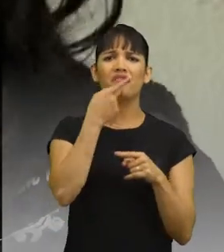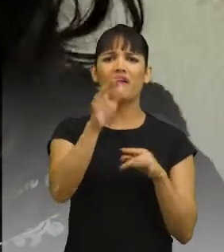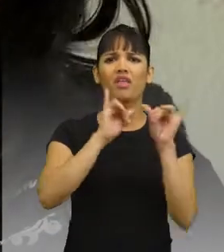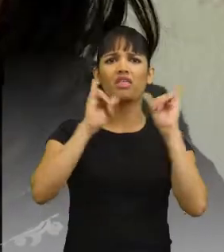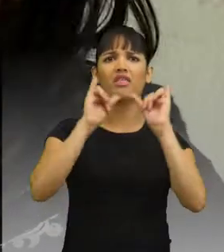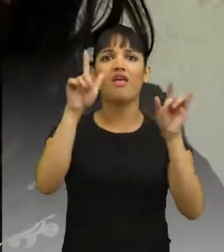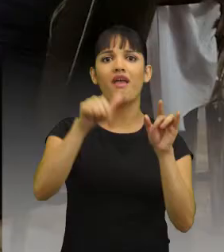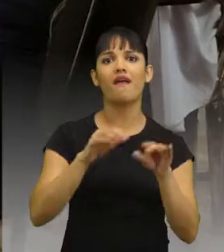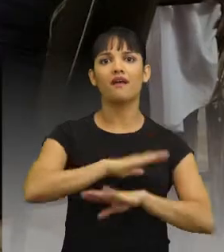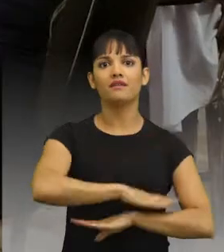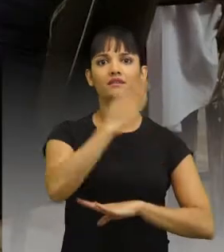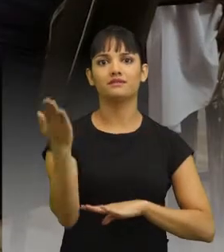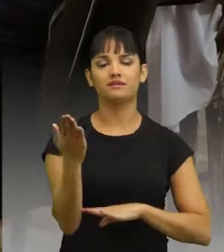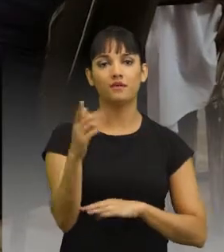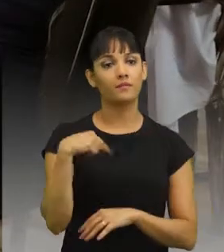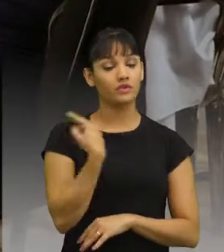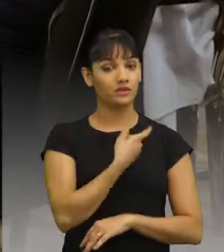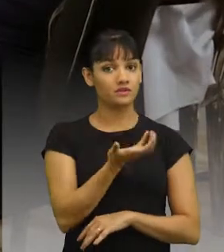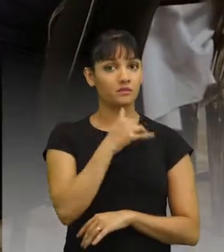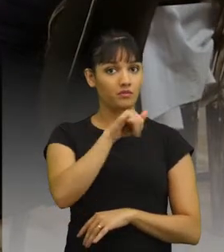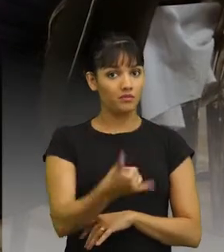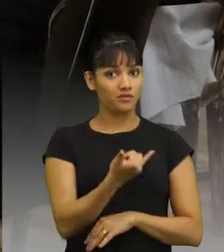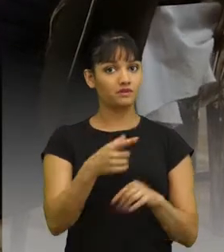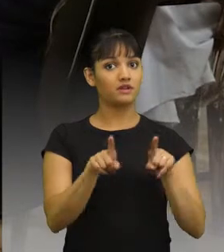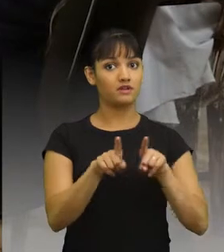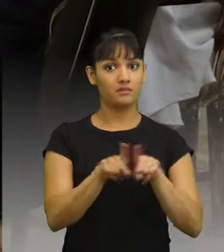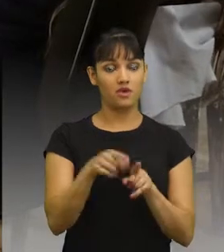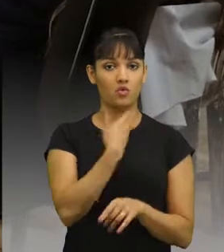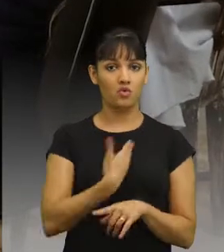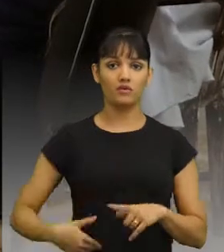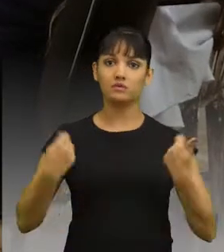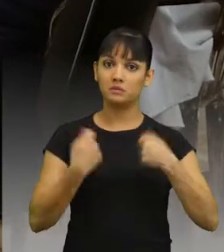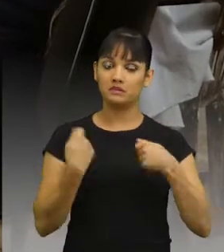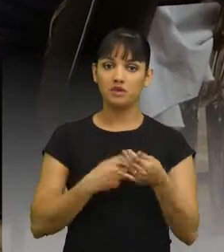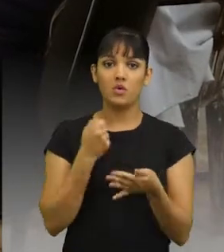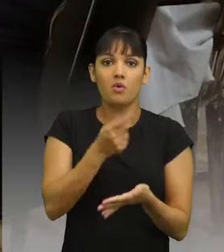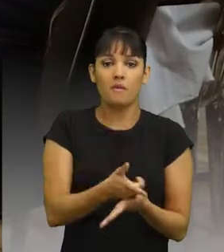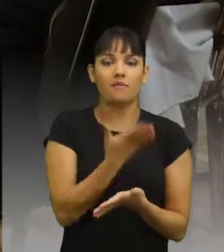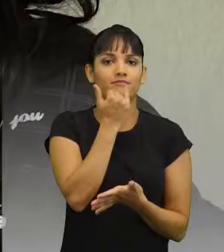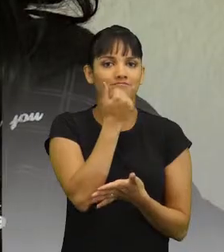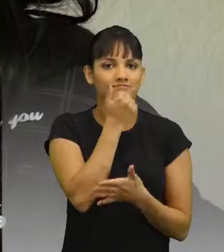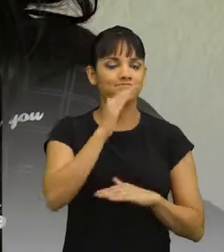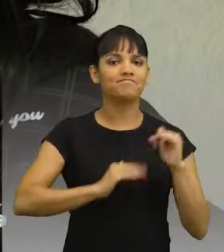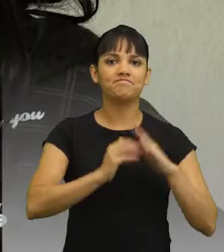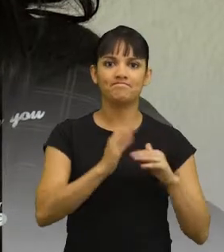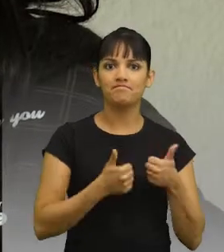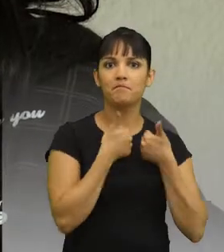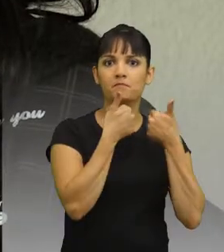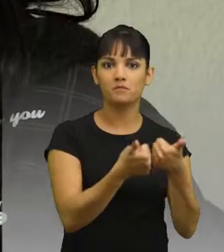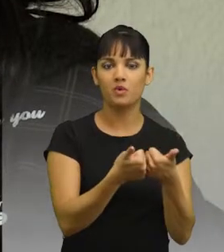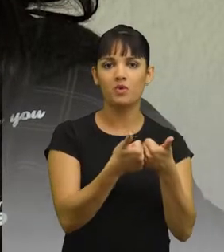por que eles falaram que era integral? Nós queremos, Cláudia, aproveitar a necessidade do governo de comprar merenda de boa qualidade